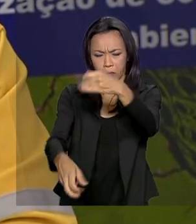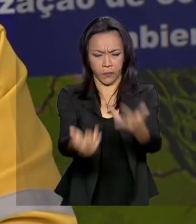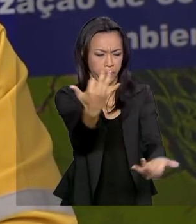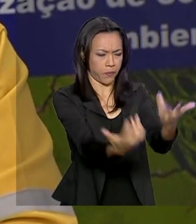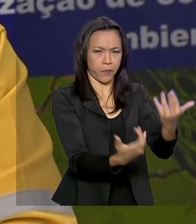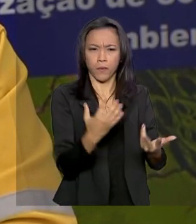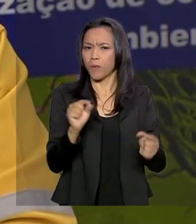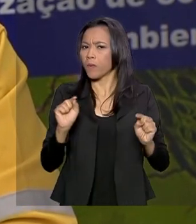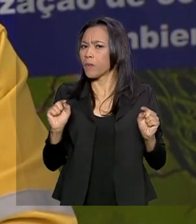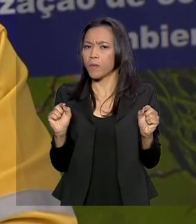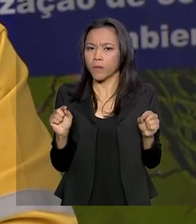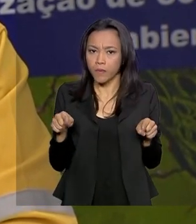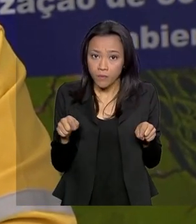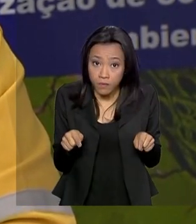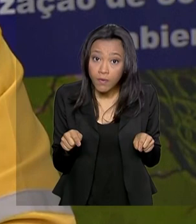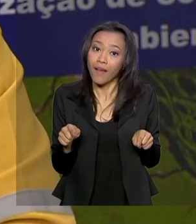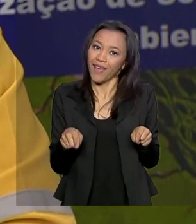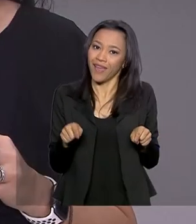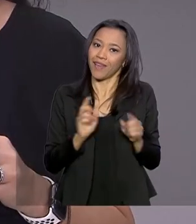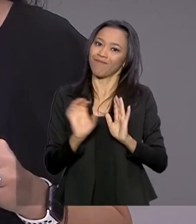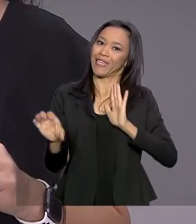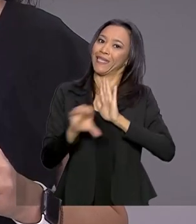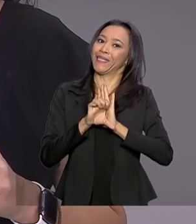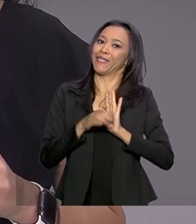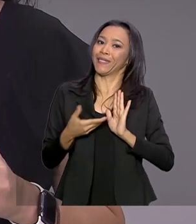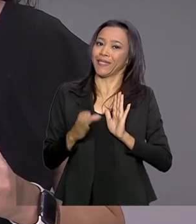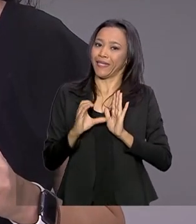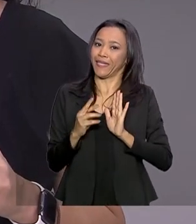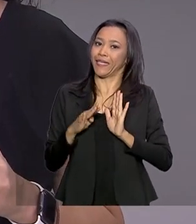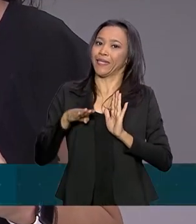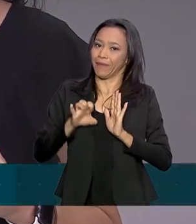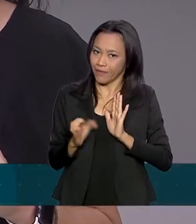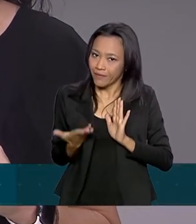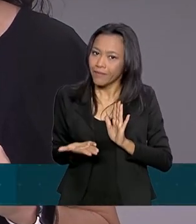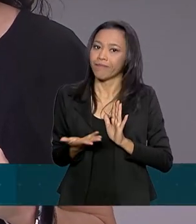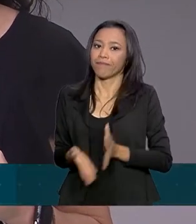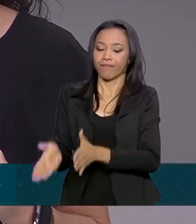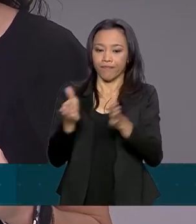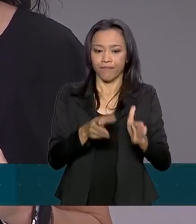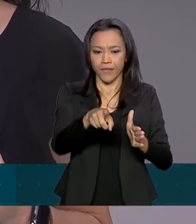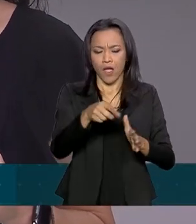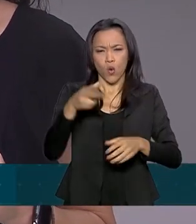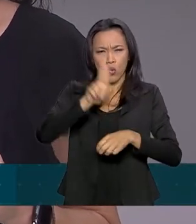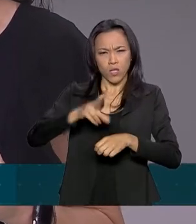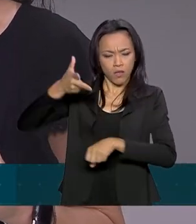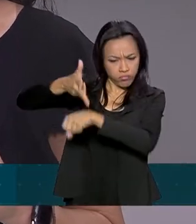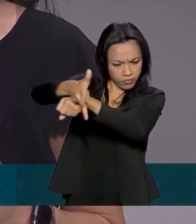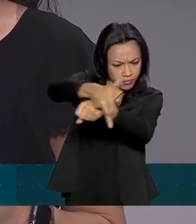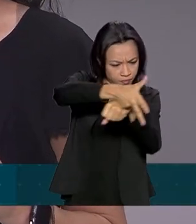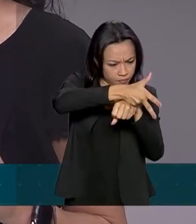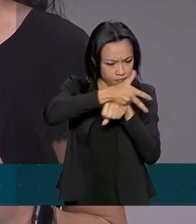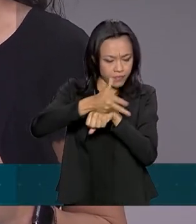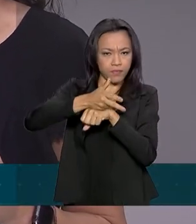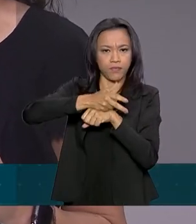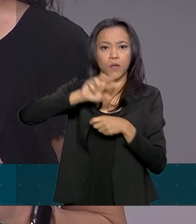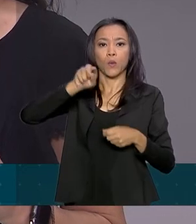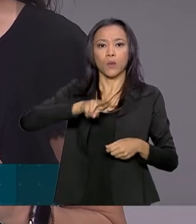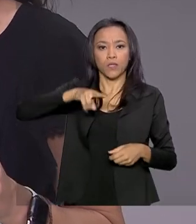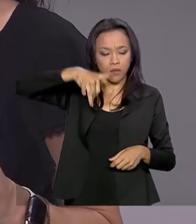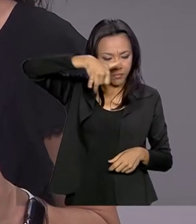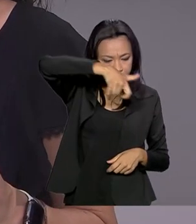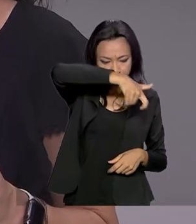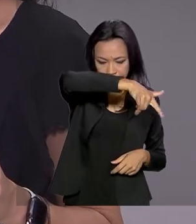são criminosos. Nesta sala, a partir do uso de radares, sensores e antenas instalados